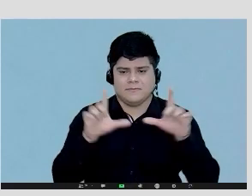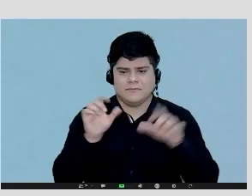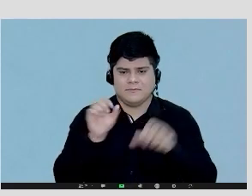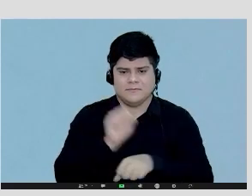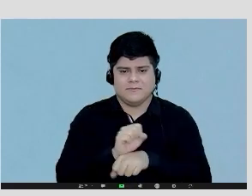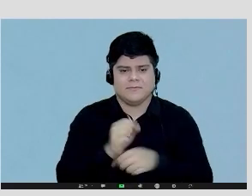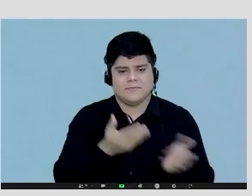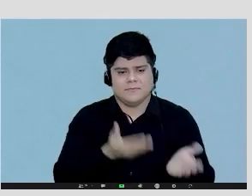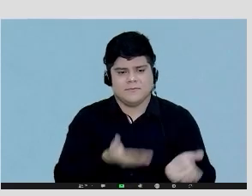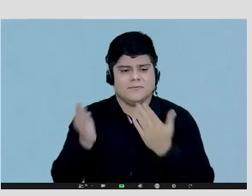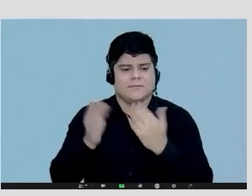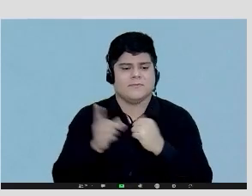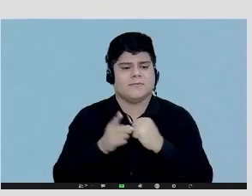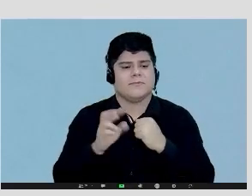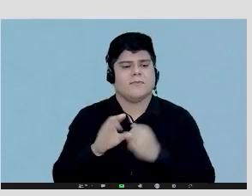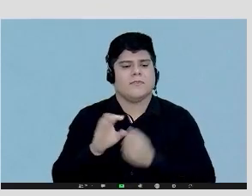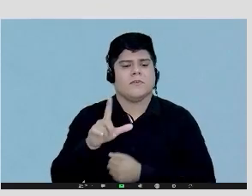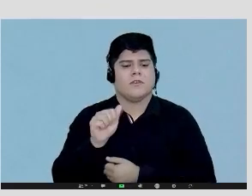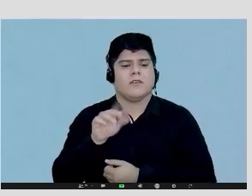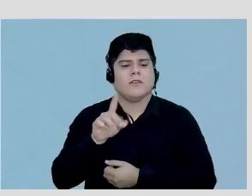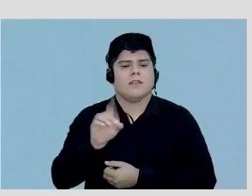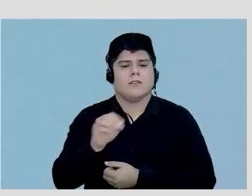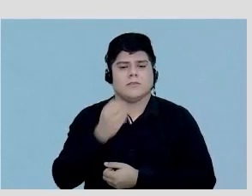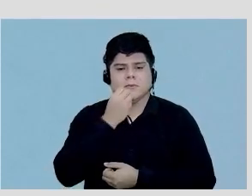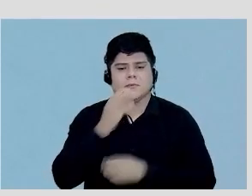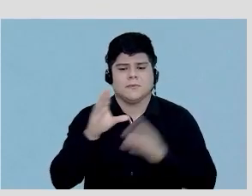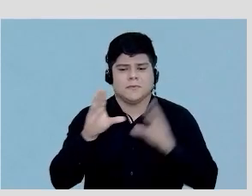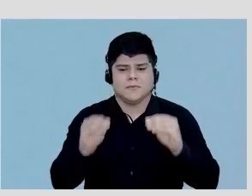minha tela e passar para o doutor Cláudio boa noite